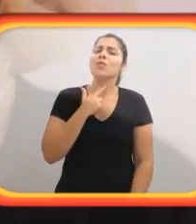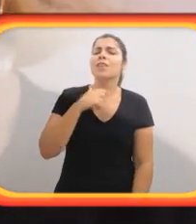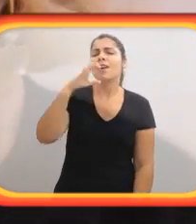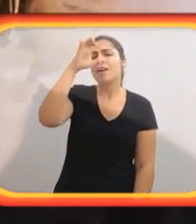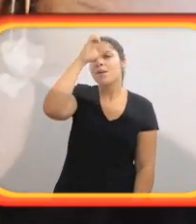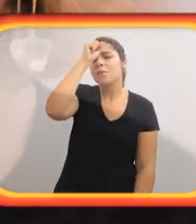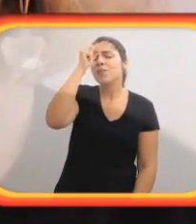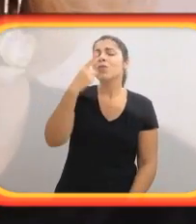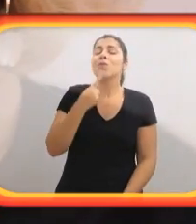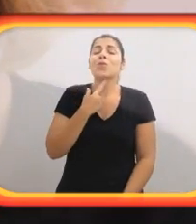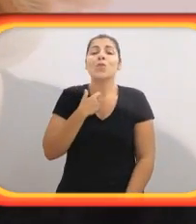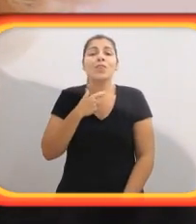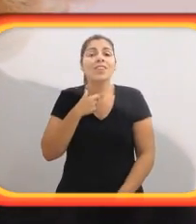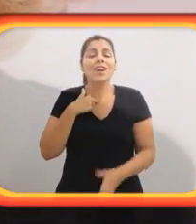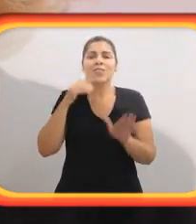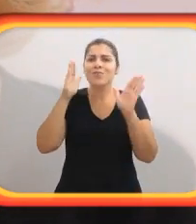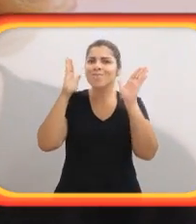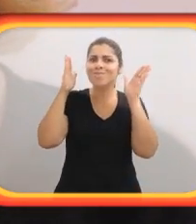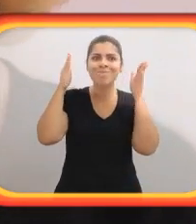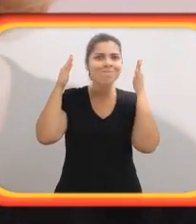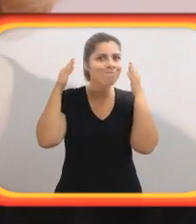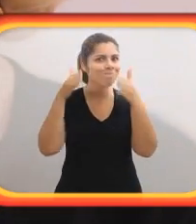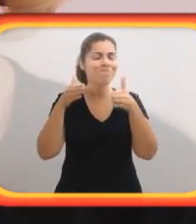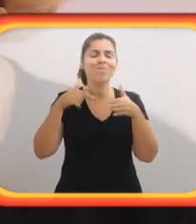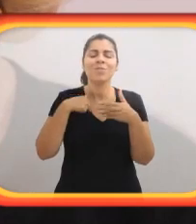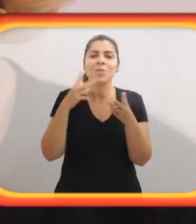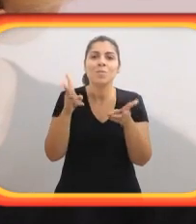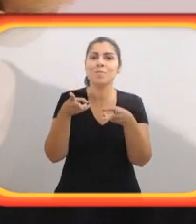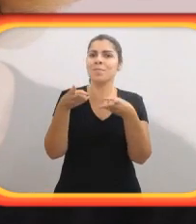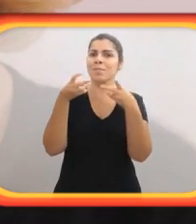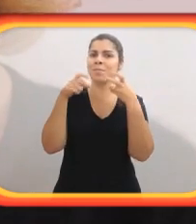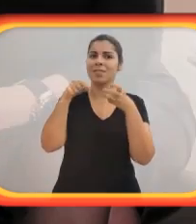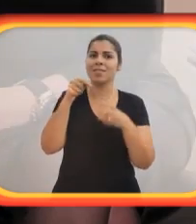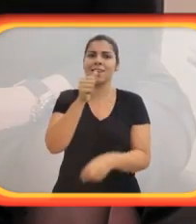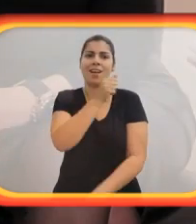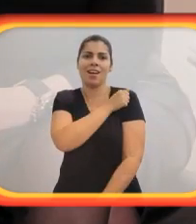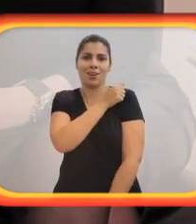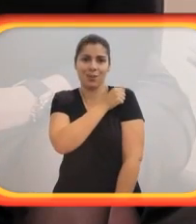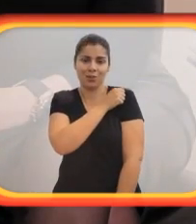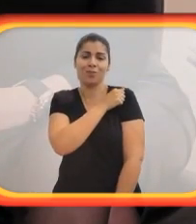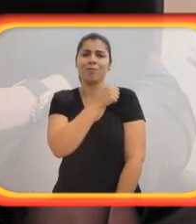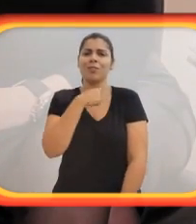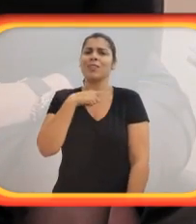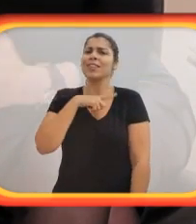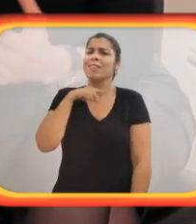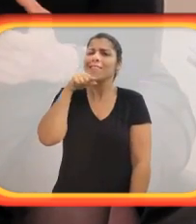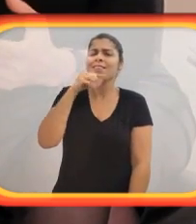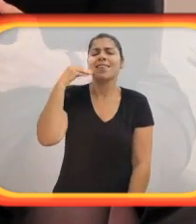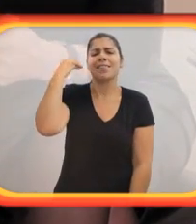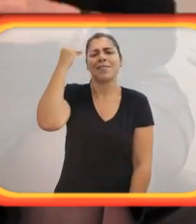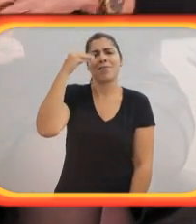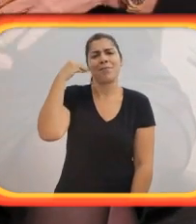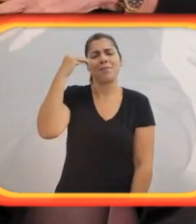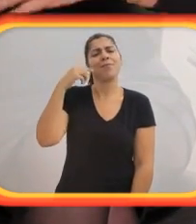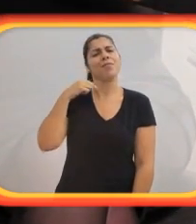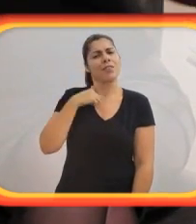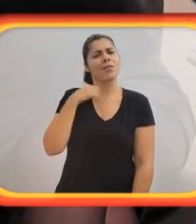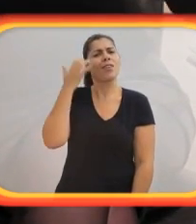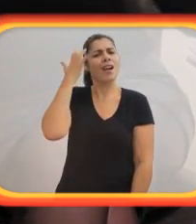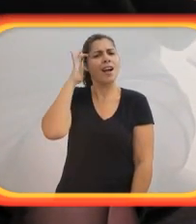muito carinho, numa proporção tão imensa, tão